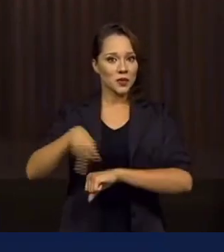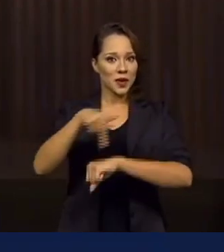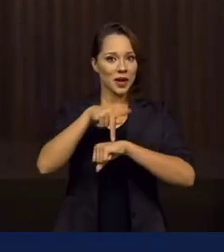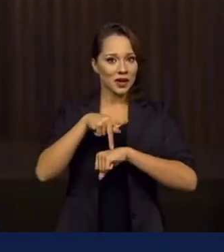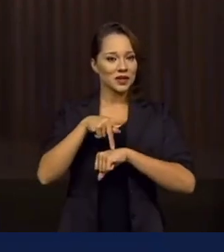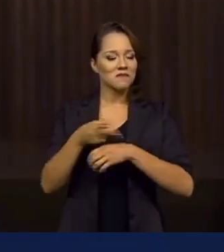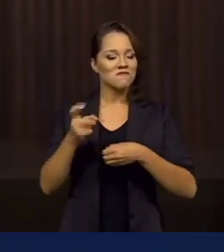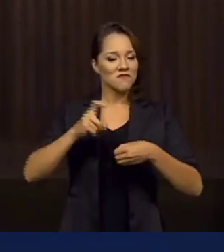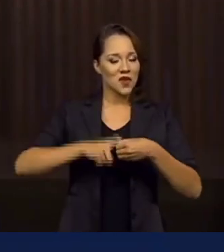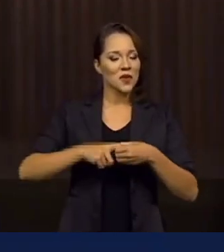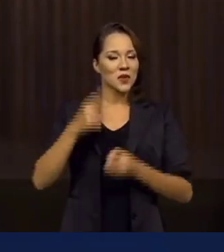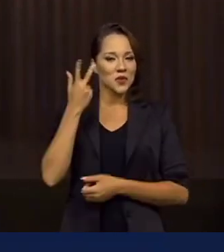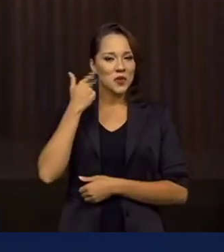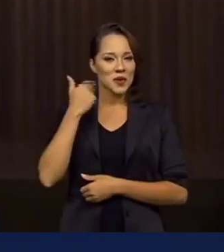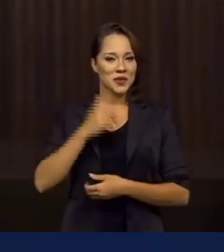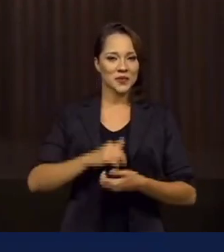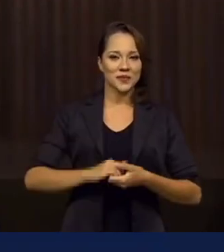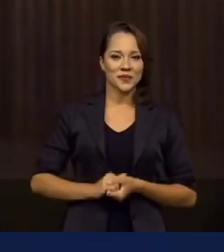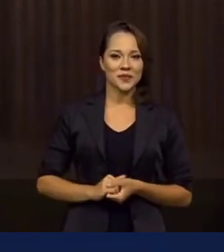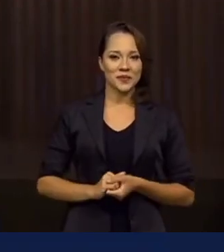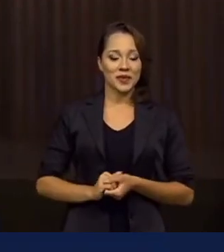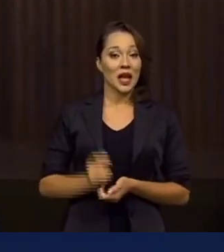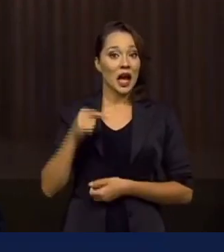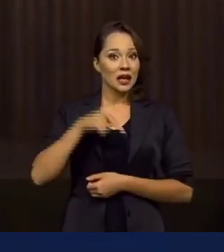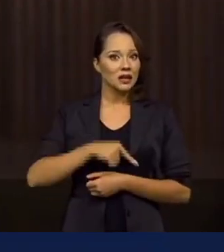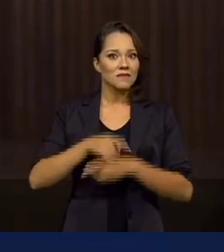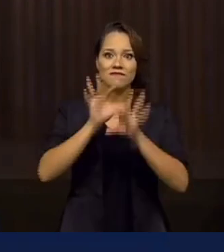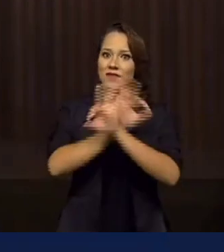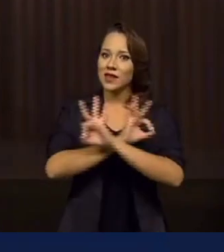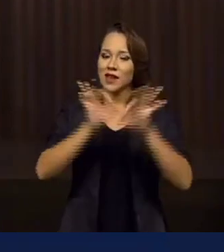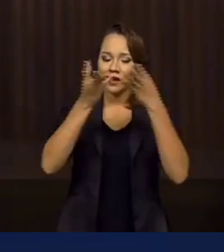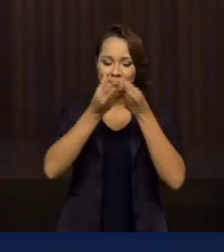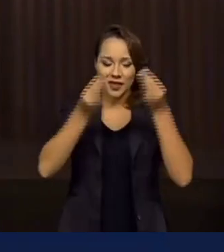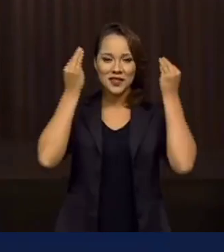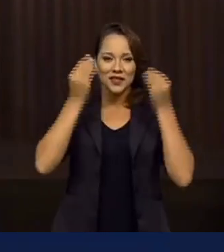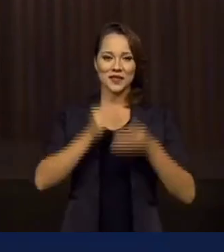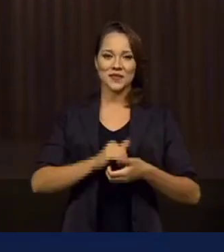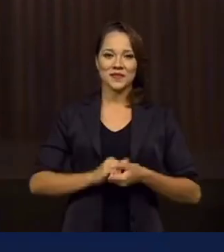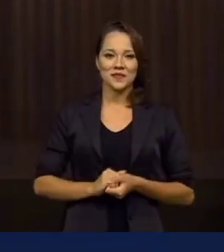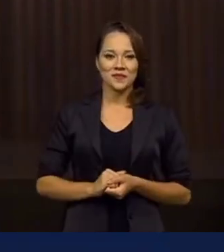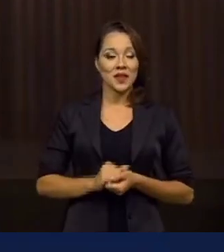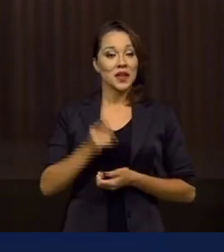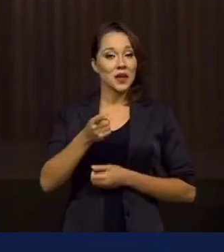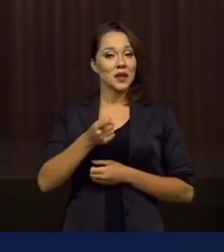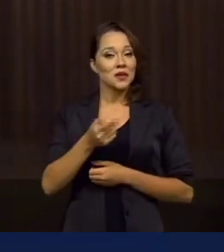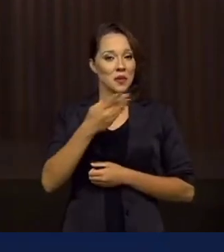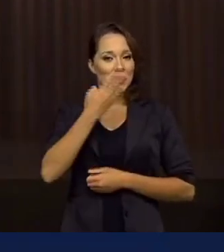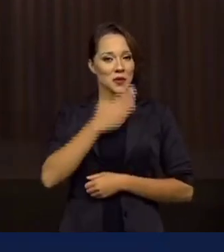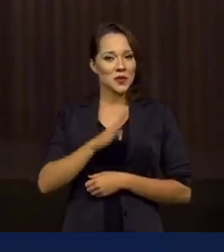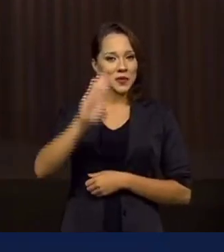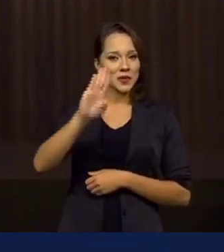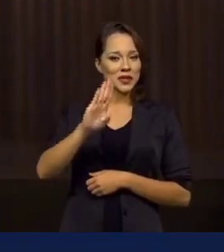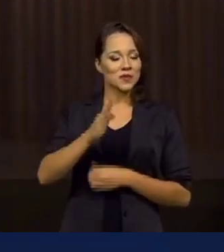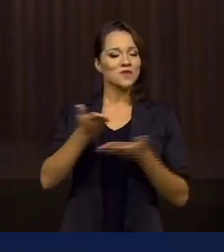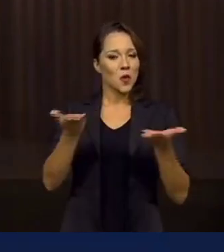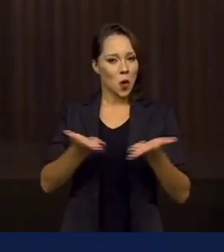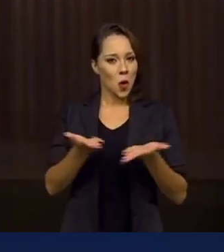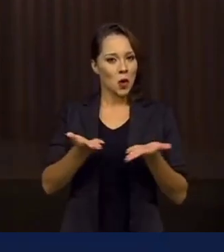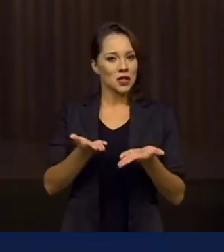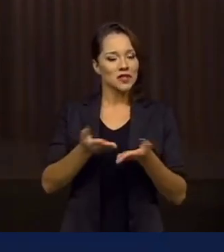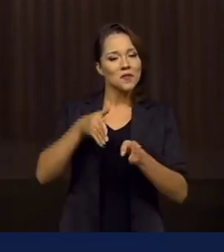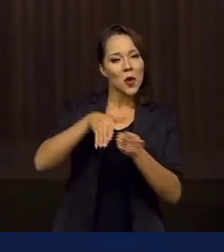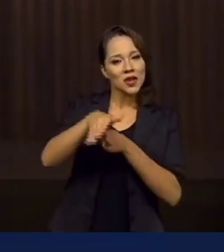volta à normalidade. Aqui, ninguém fica para trás. E fruto desse compromisso, viemos hoje